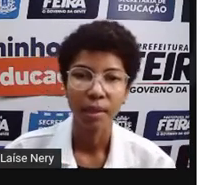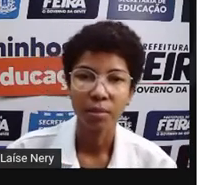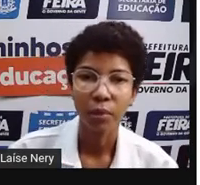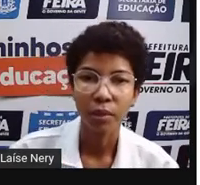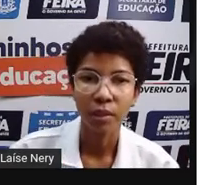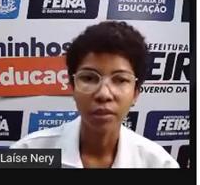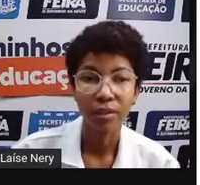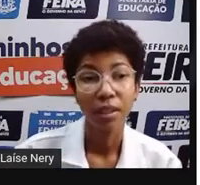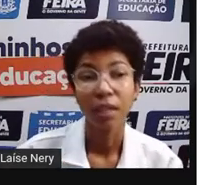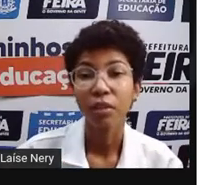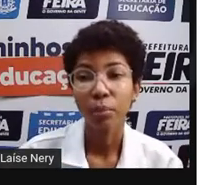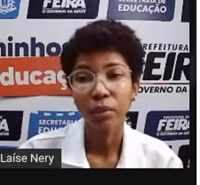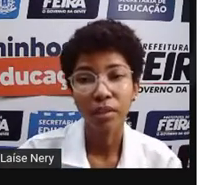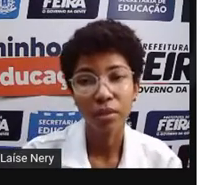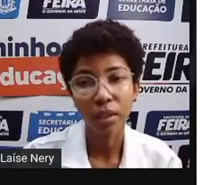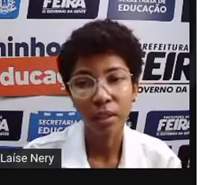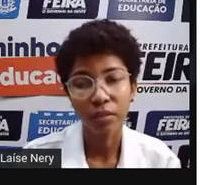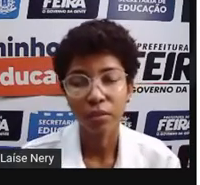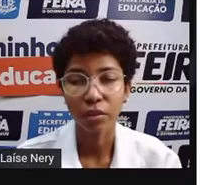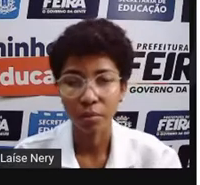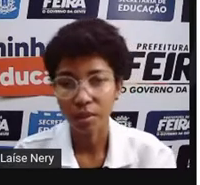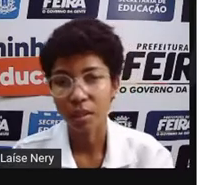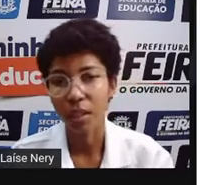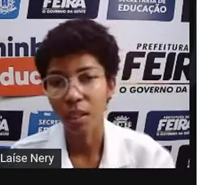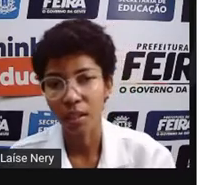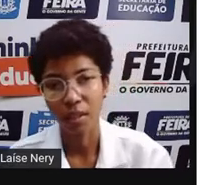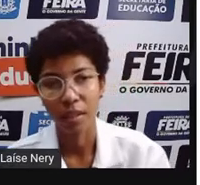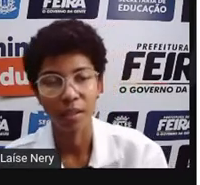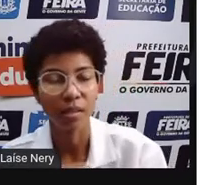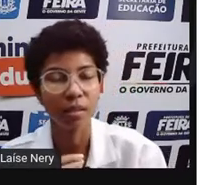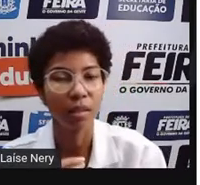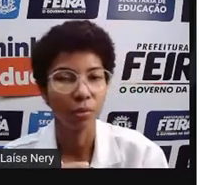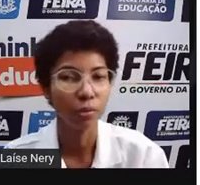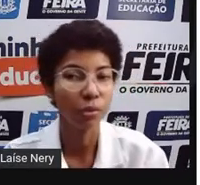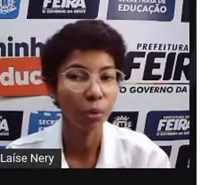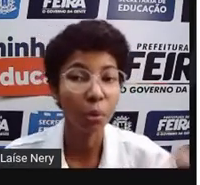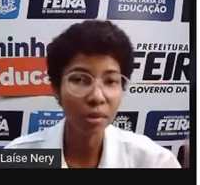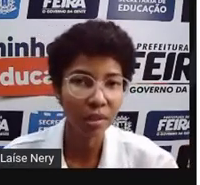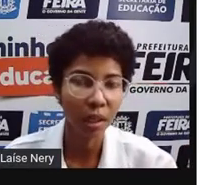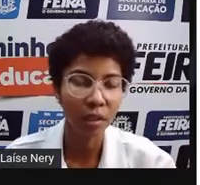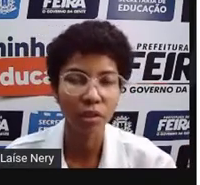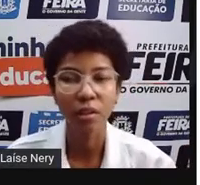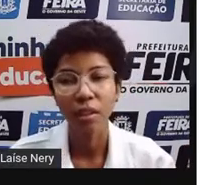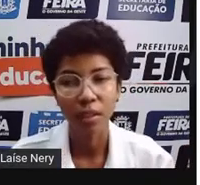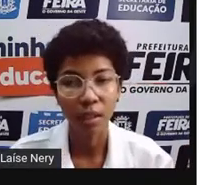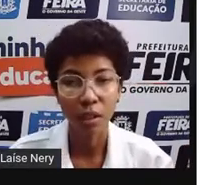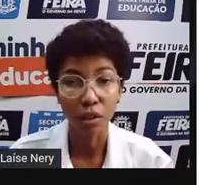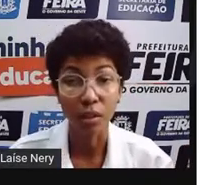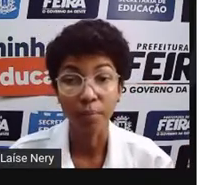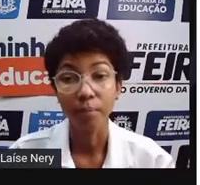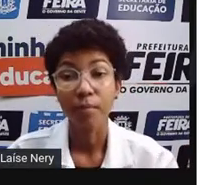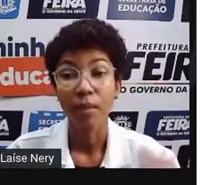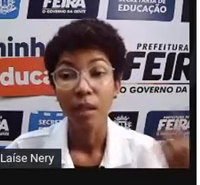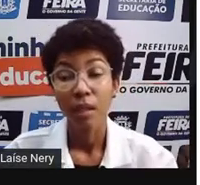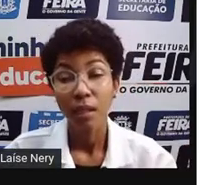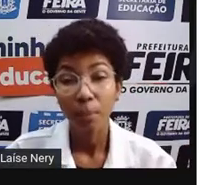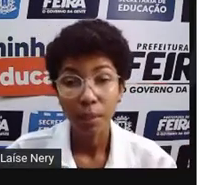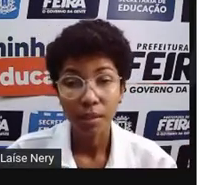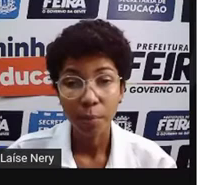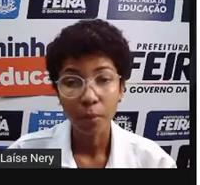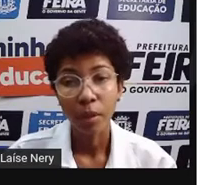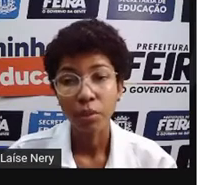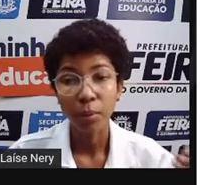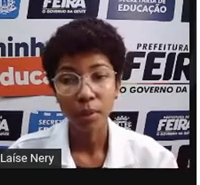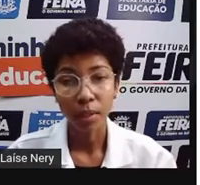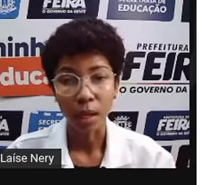mais importantes. Então é por isso que nós temos que ter esse uso consciente da energia. E